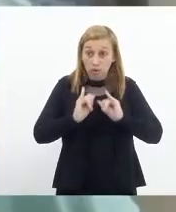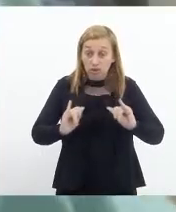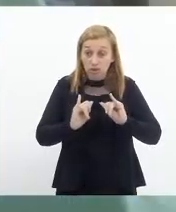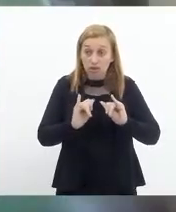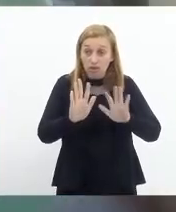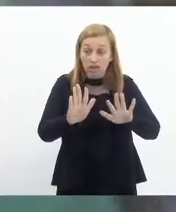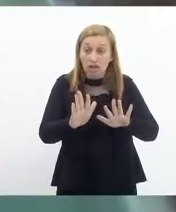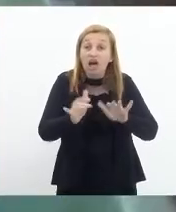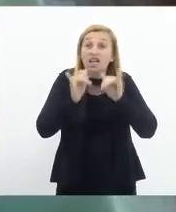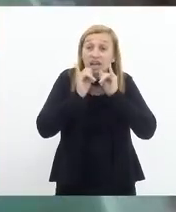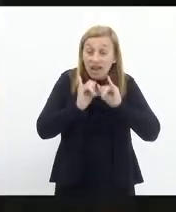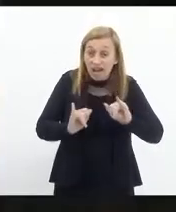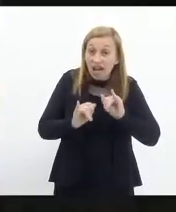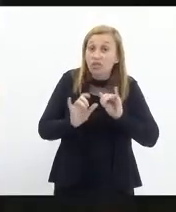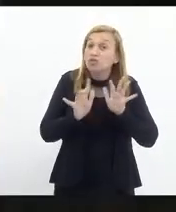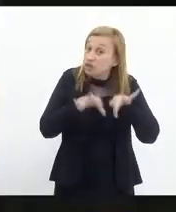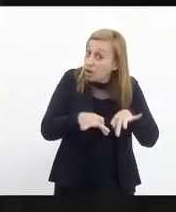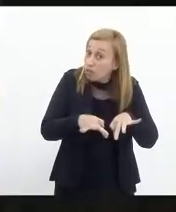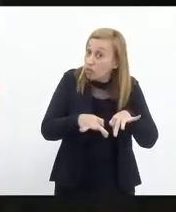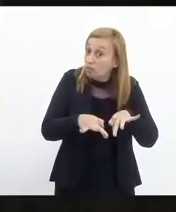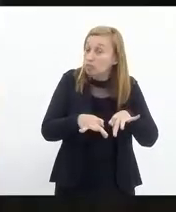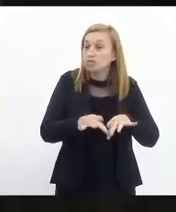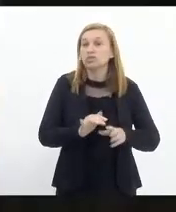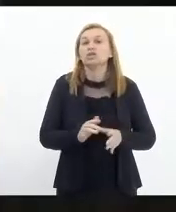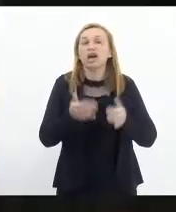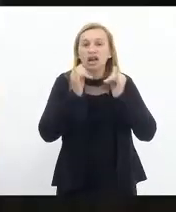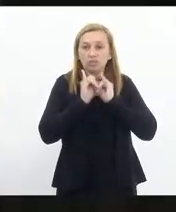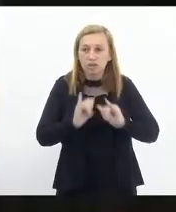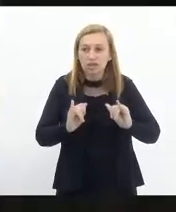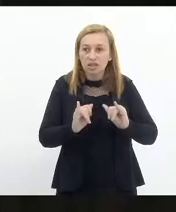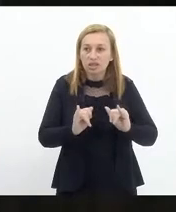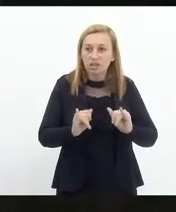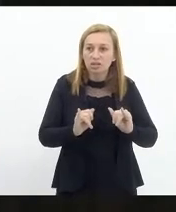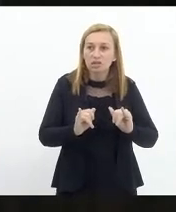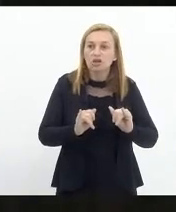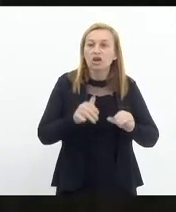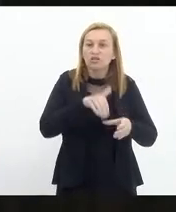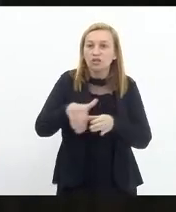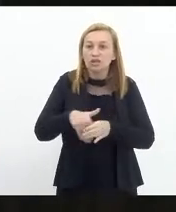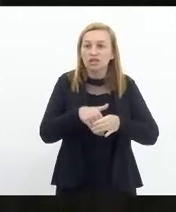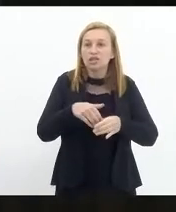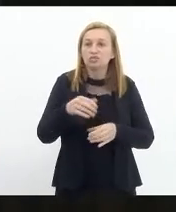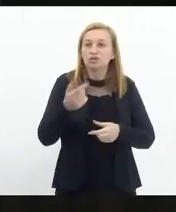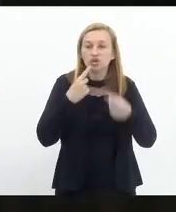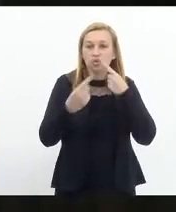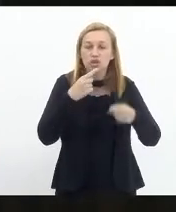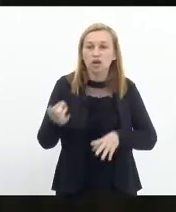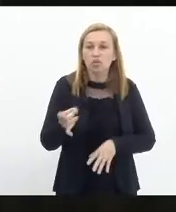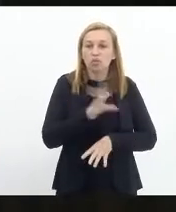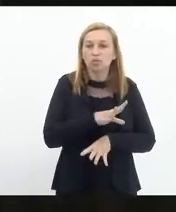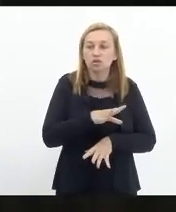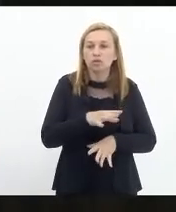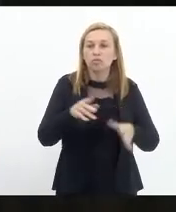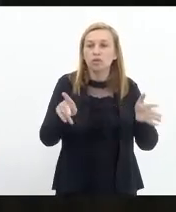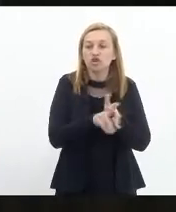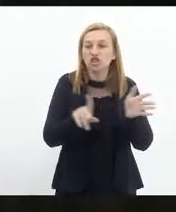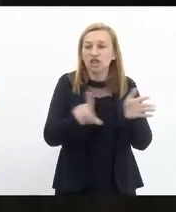Para declarar ao final. Anuncio em regime de urgência em votação, discussão única... Projeto de lei